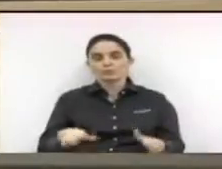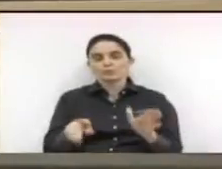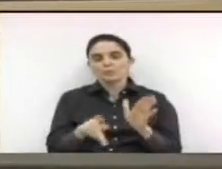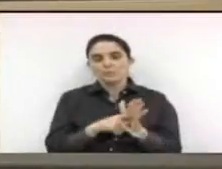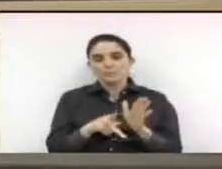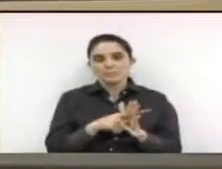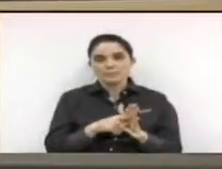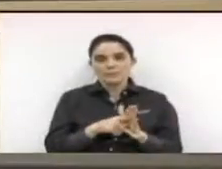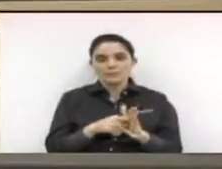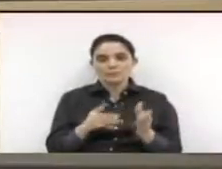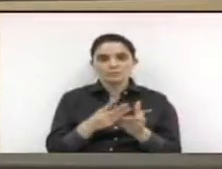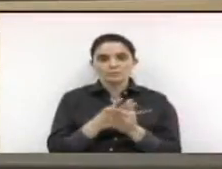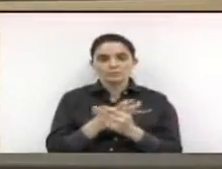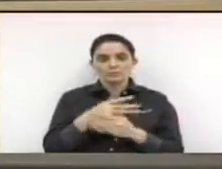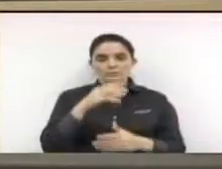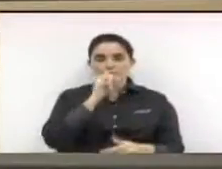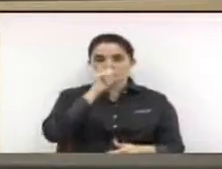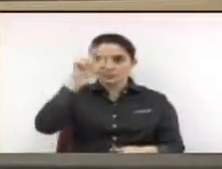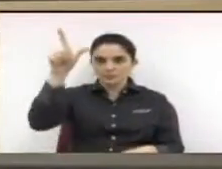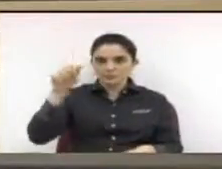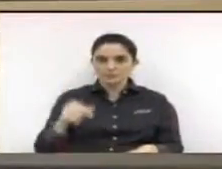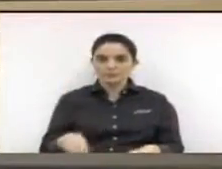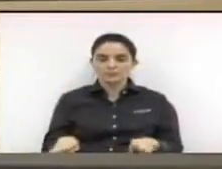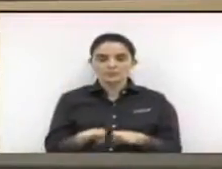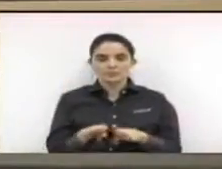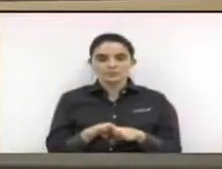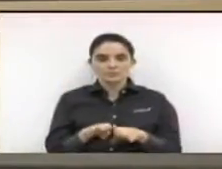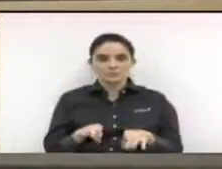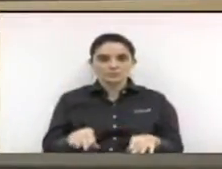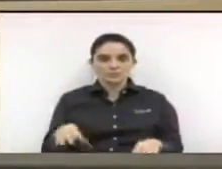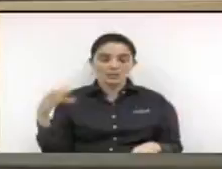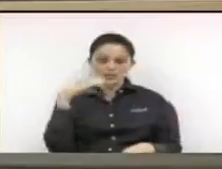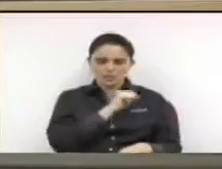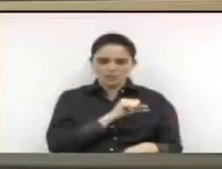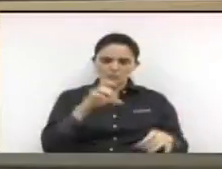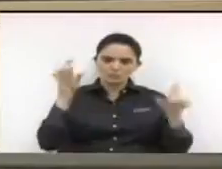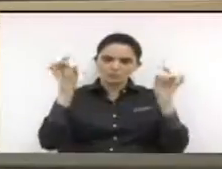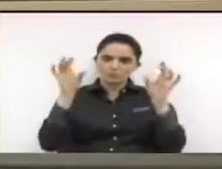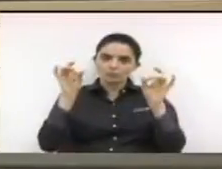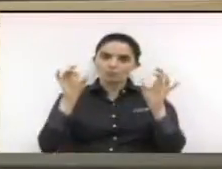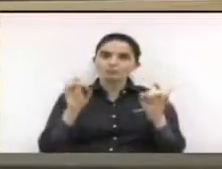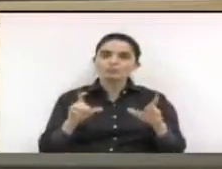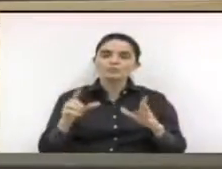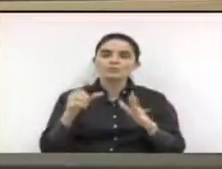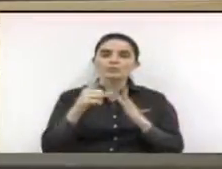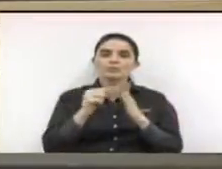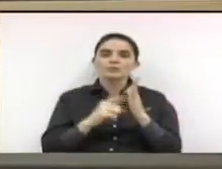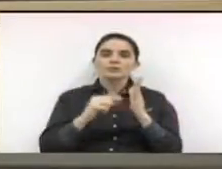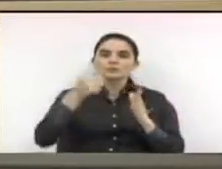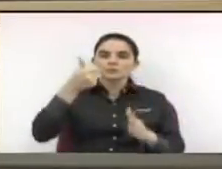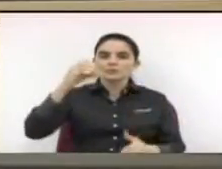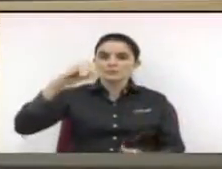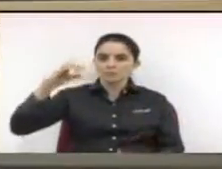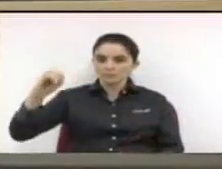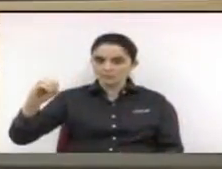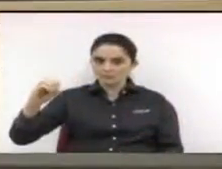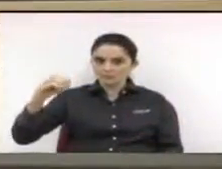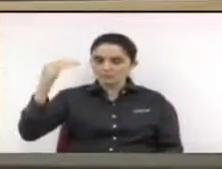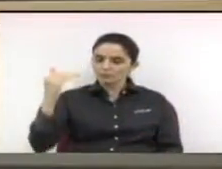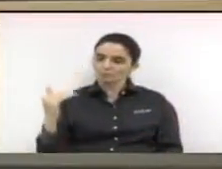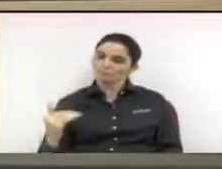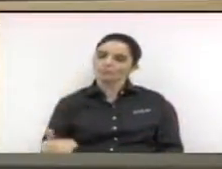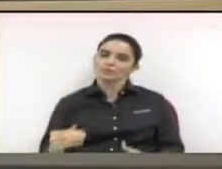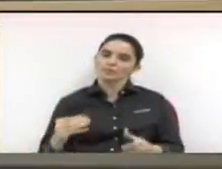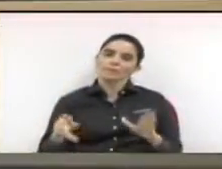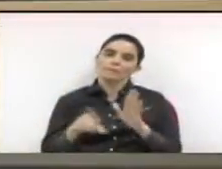providências Tramite sob o regime de urgência especial conforme disposto nos artigos 190 e seguintes do Regimento